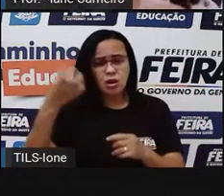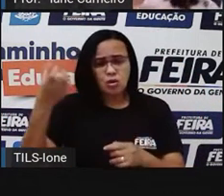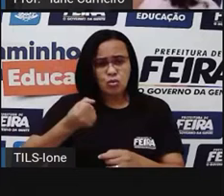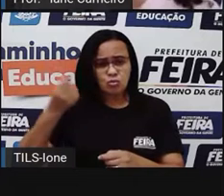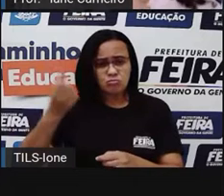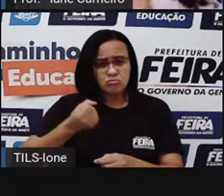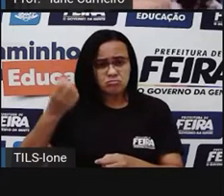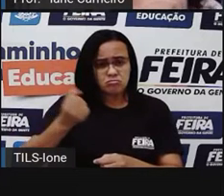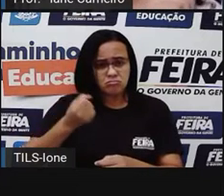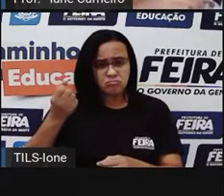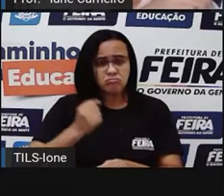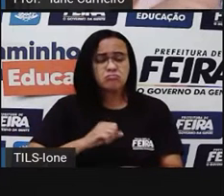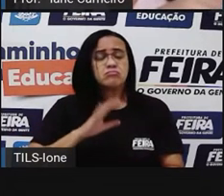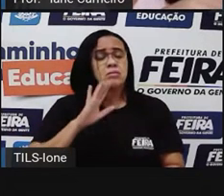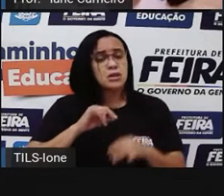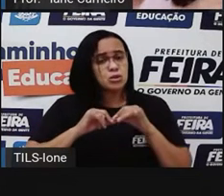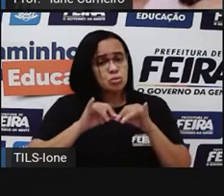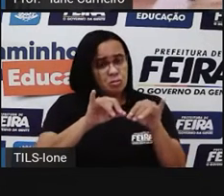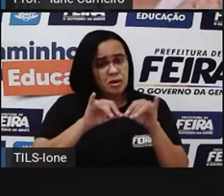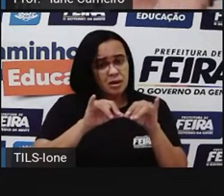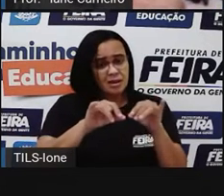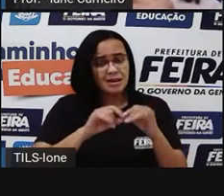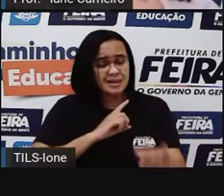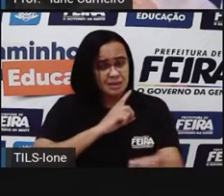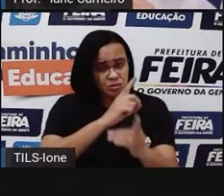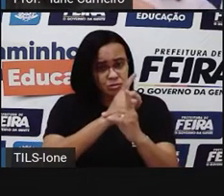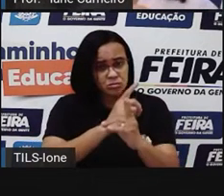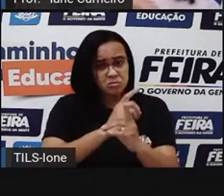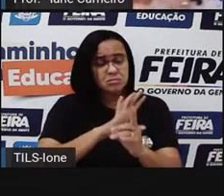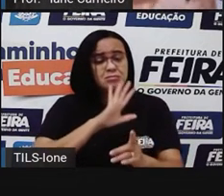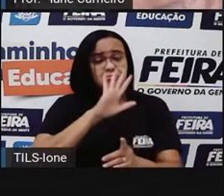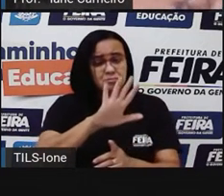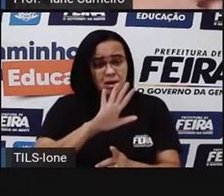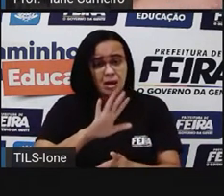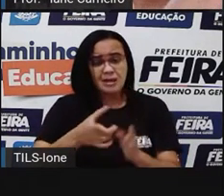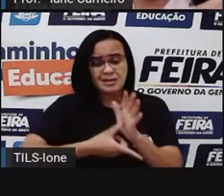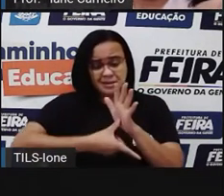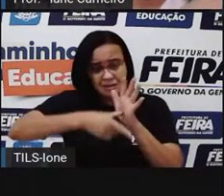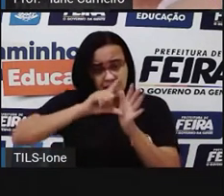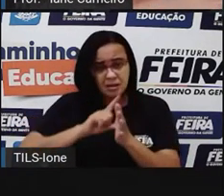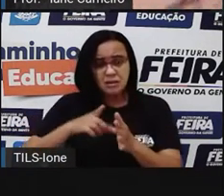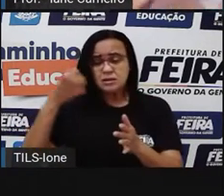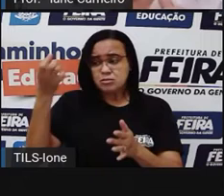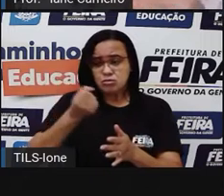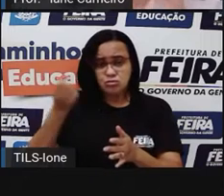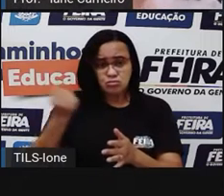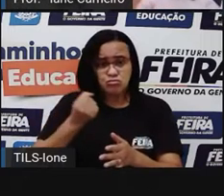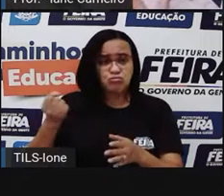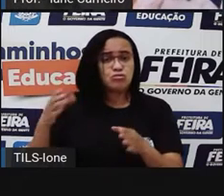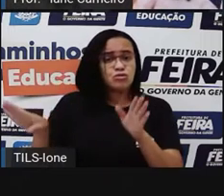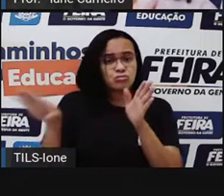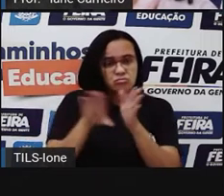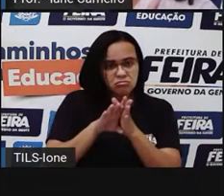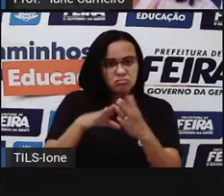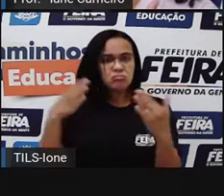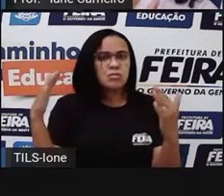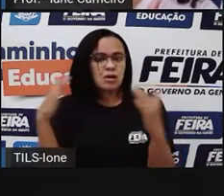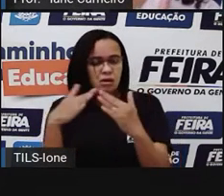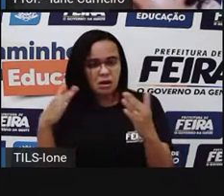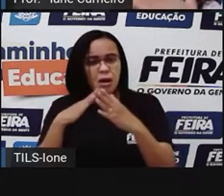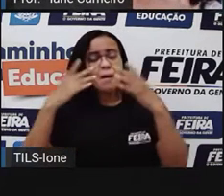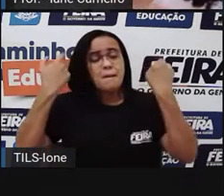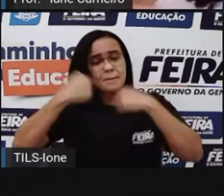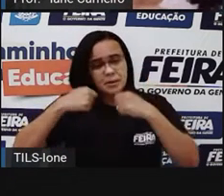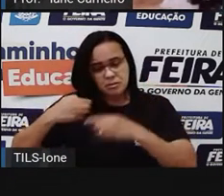encontra no supermercado, mas não é bem assim. Para o leite chegar lá na sua casa, precisou de todo um processo,